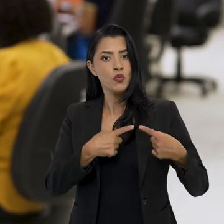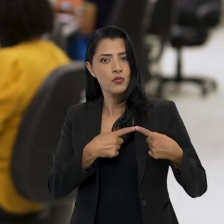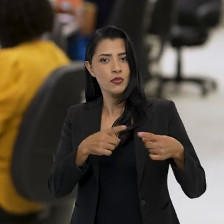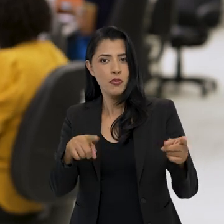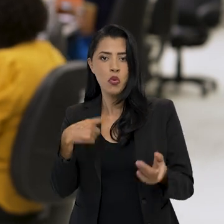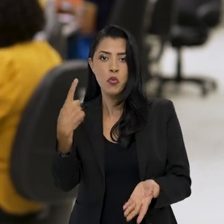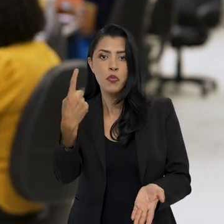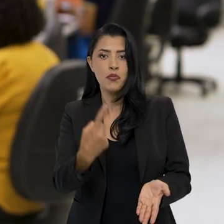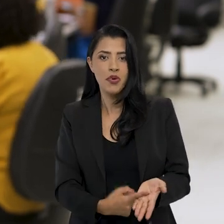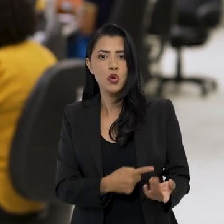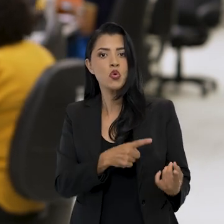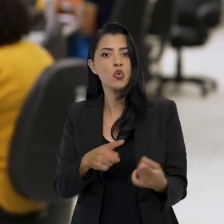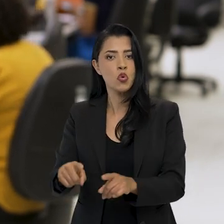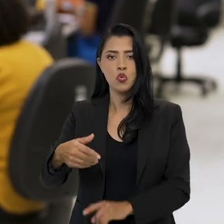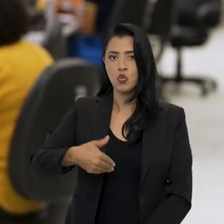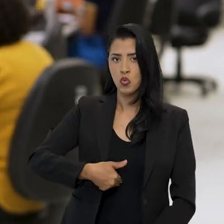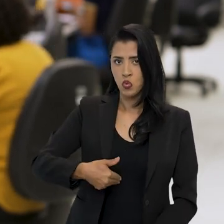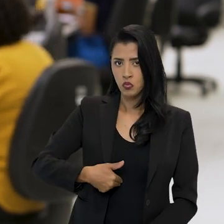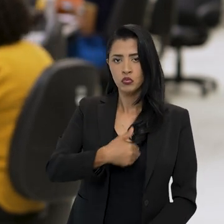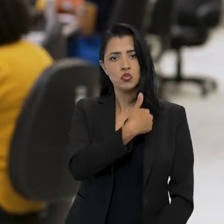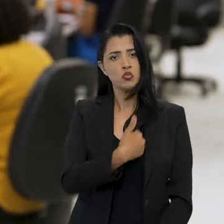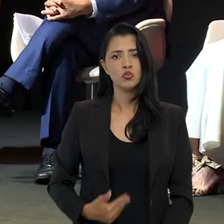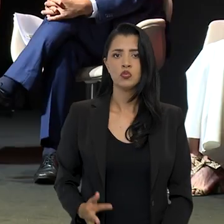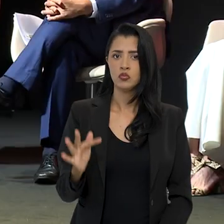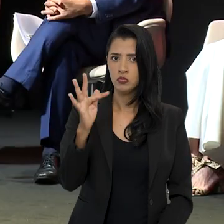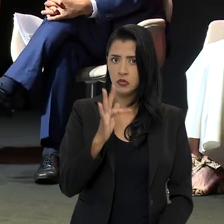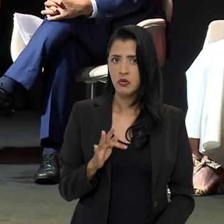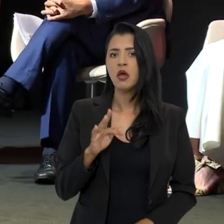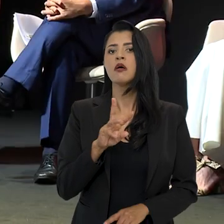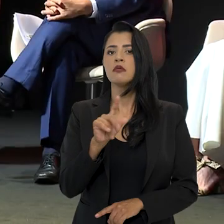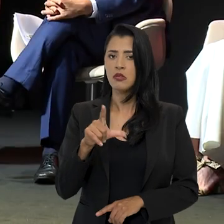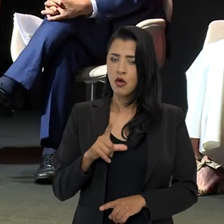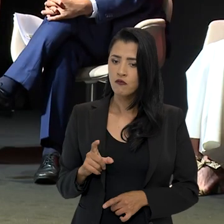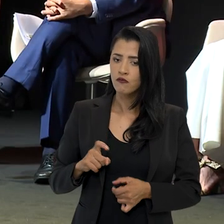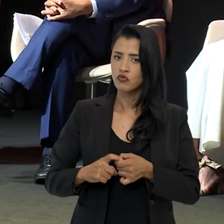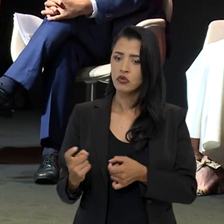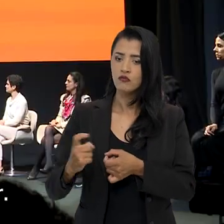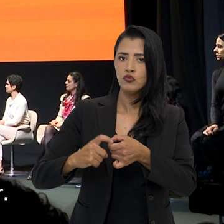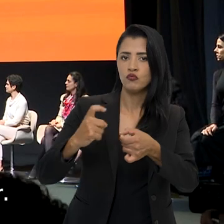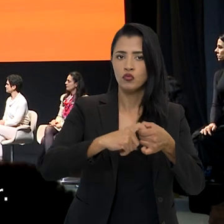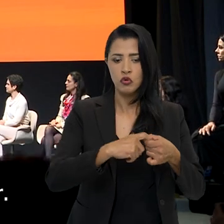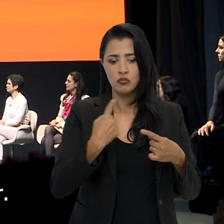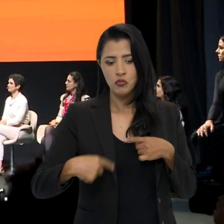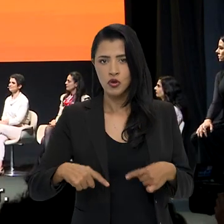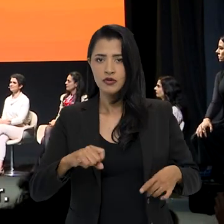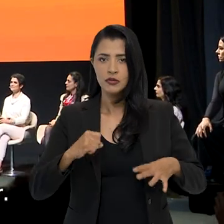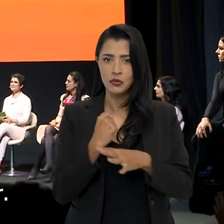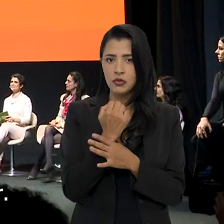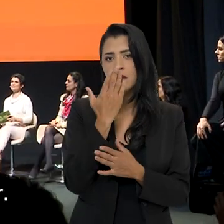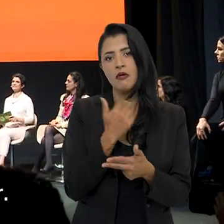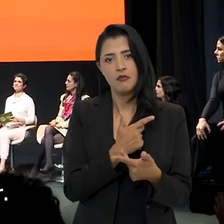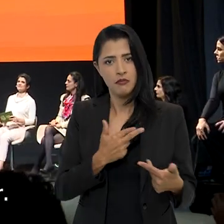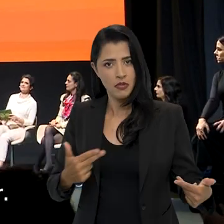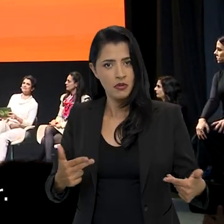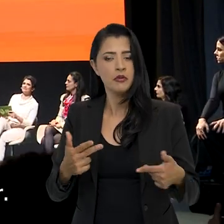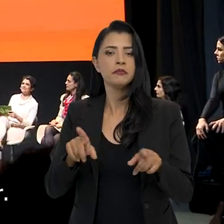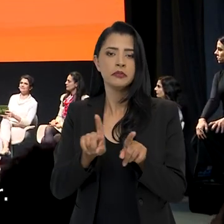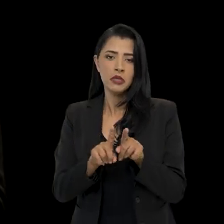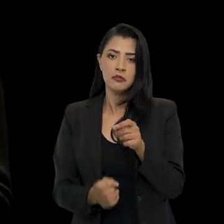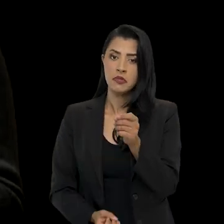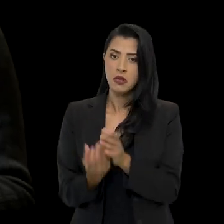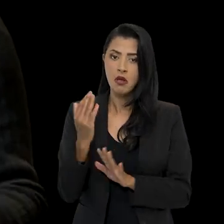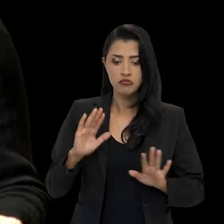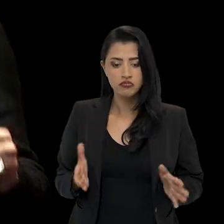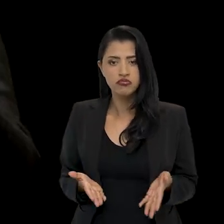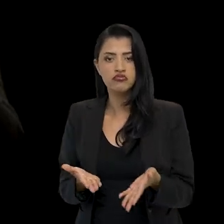participou do lançamento do Pacto contra a Fome. O governo federal está reativando diversas políticas de segurança alimentar,